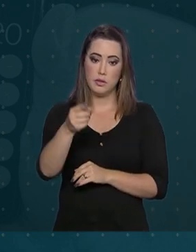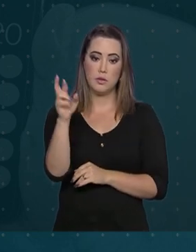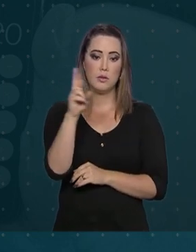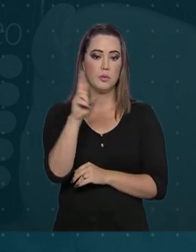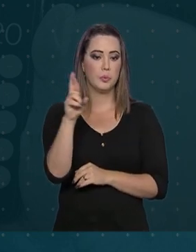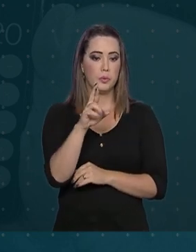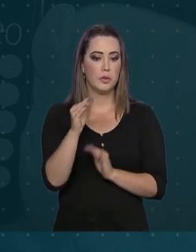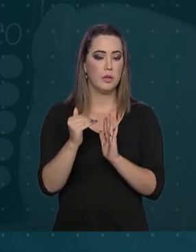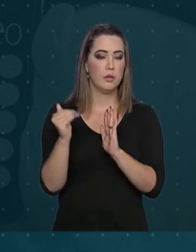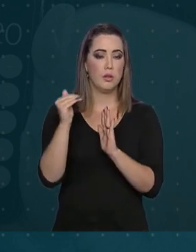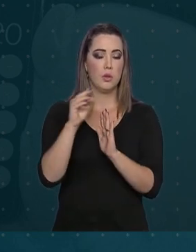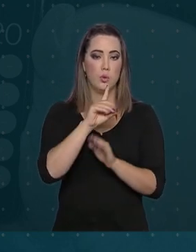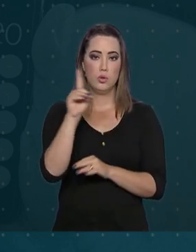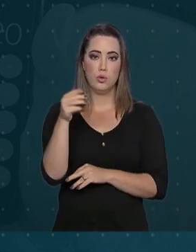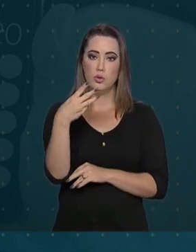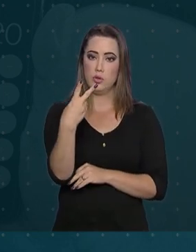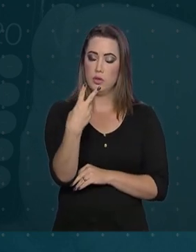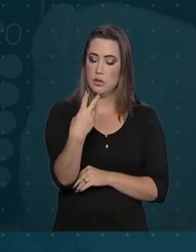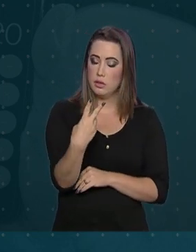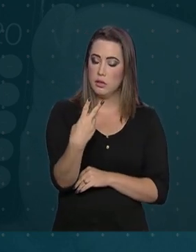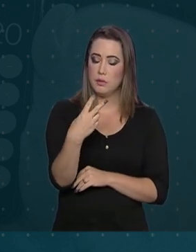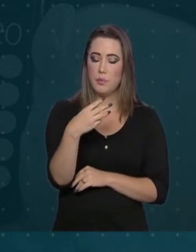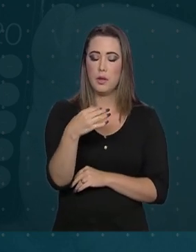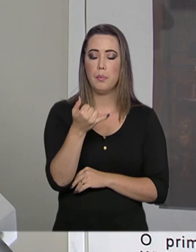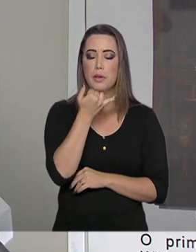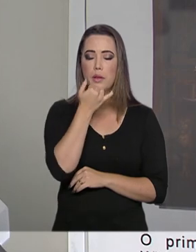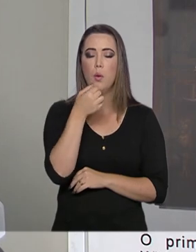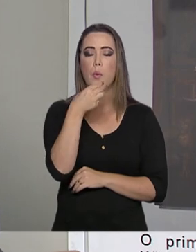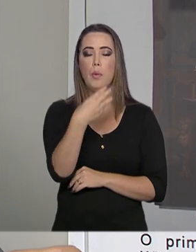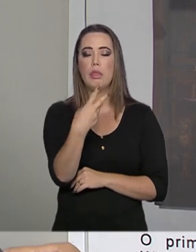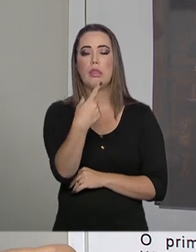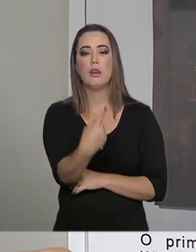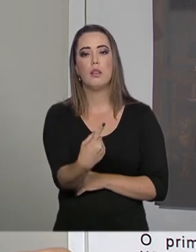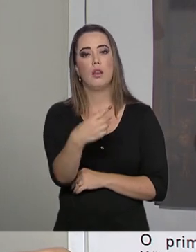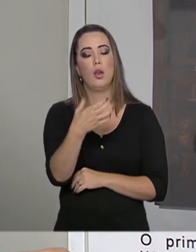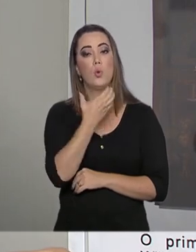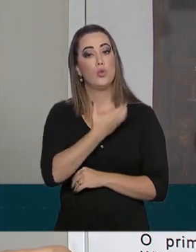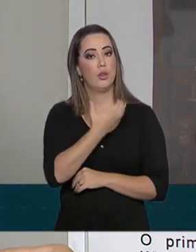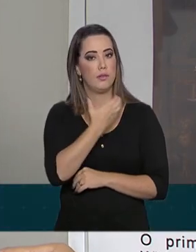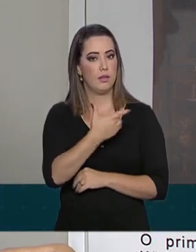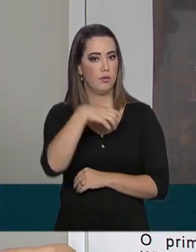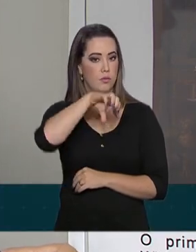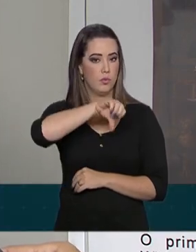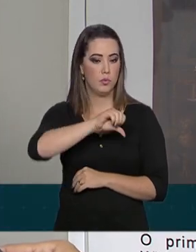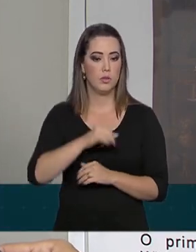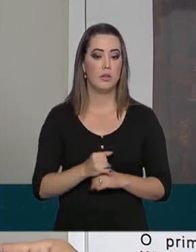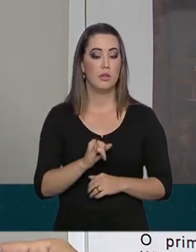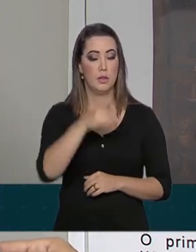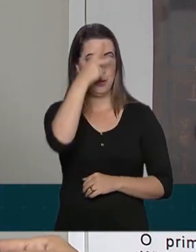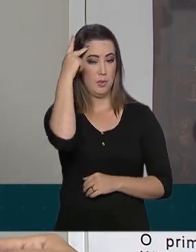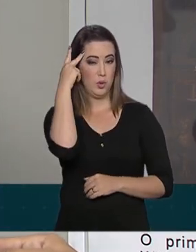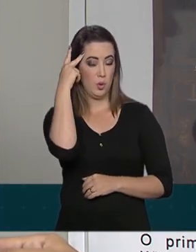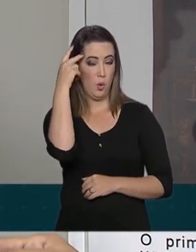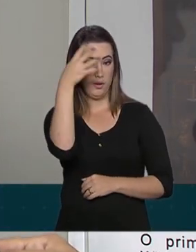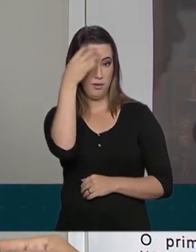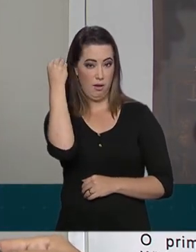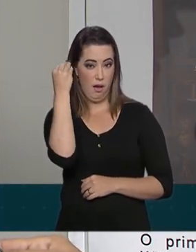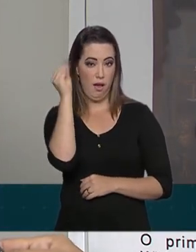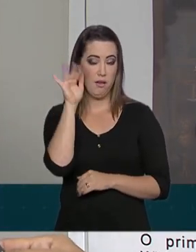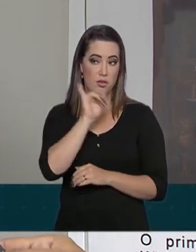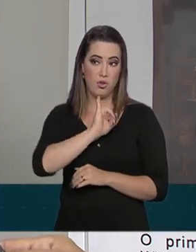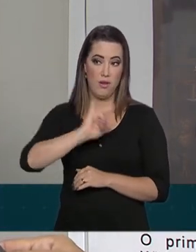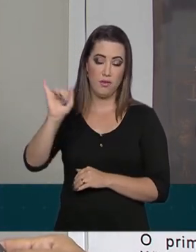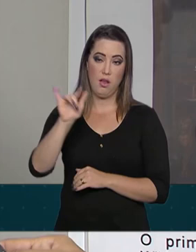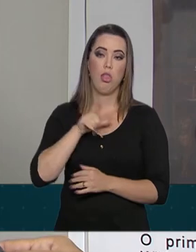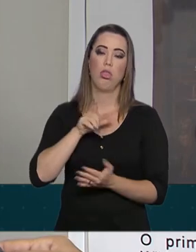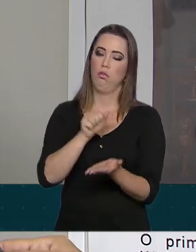31 de dezembro de 2019. Quem não faz a declaração no prazo fica sujeito a multa,